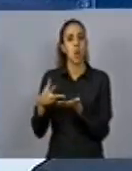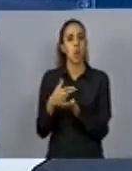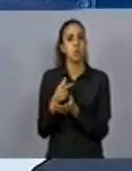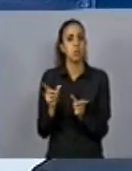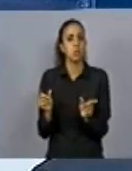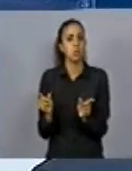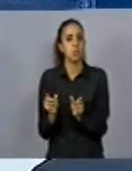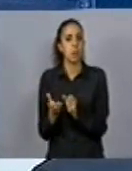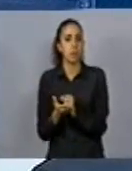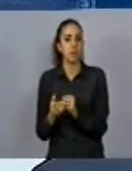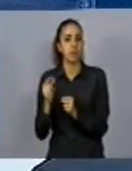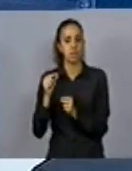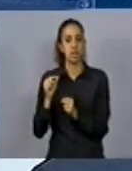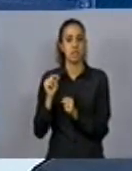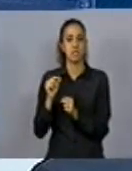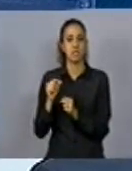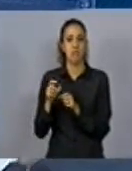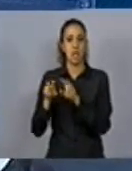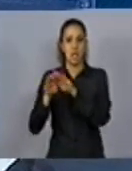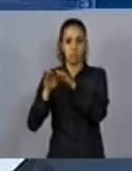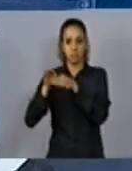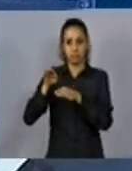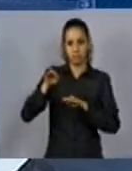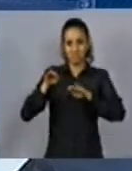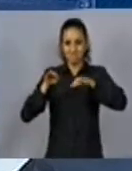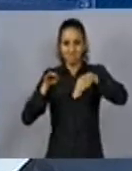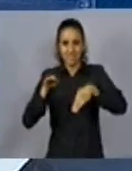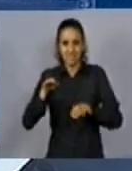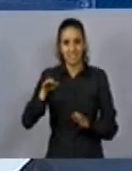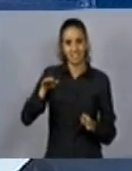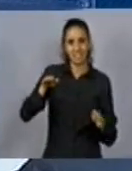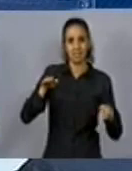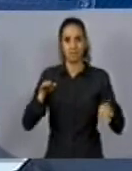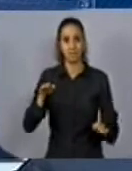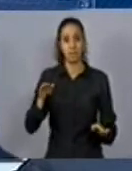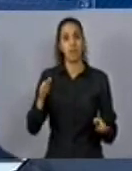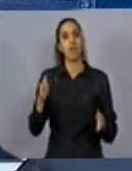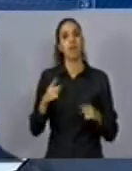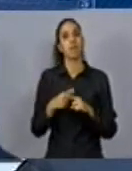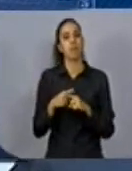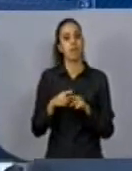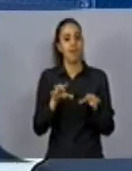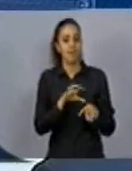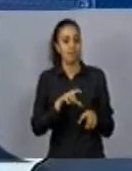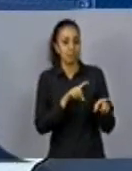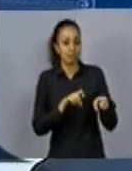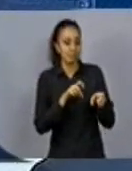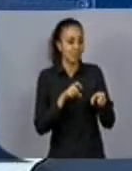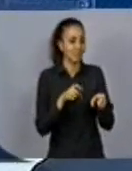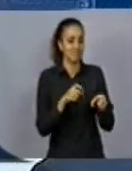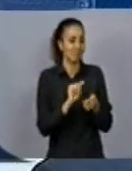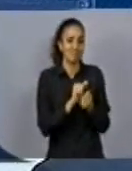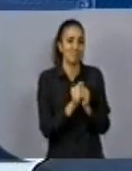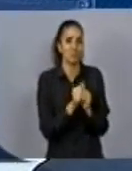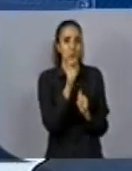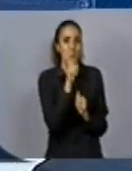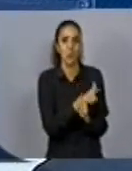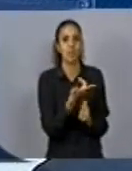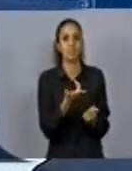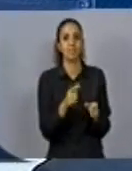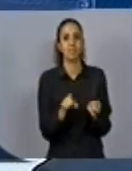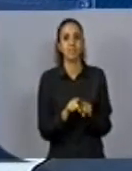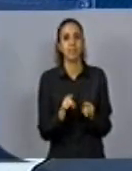Então, esses relevos muito acidentados, que por conta da sua menor aptidão agrícola, por conta do seu menor